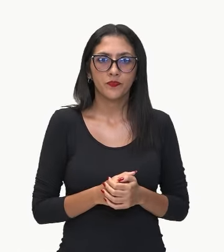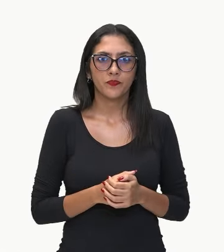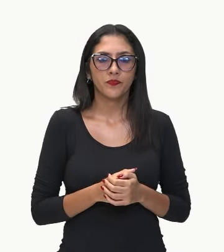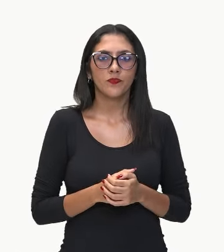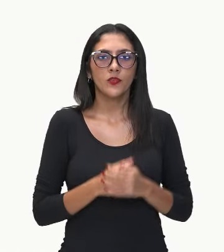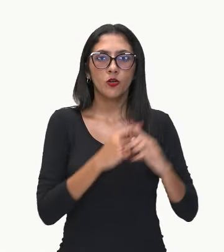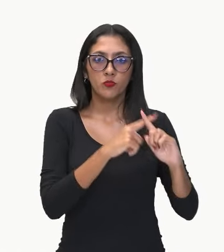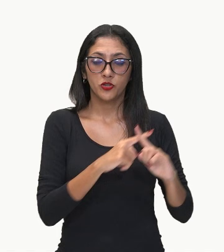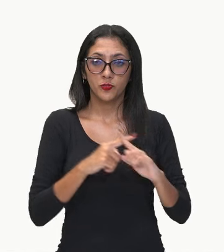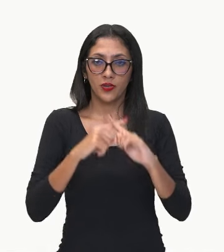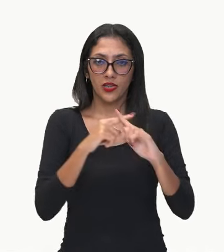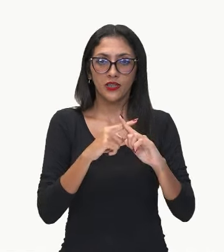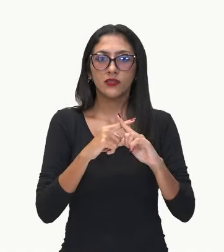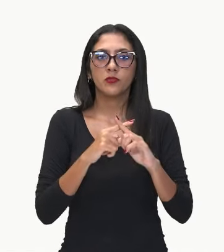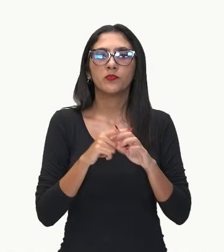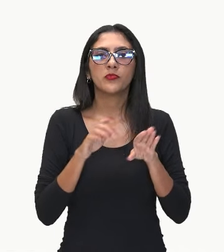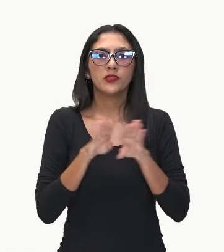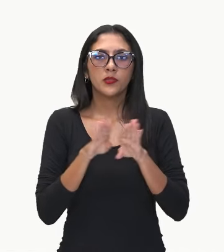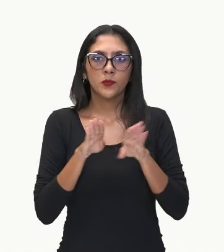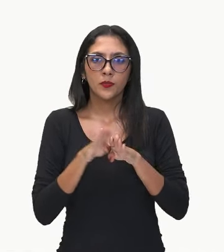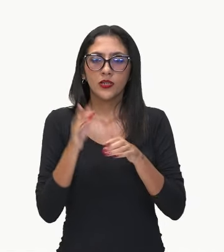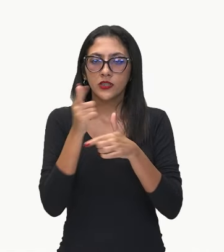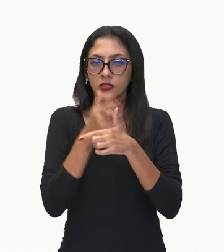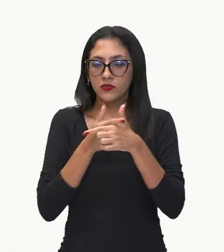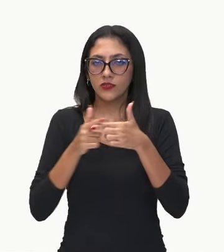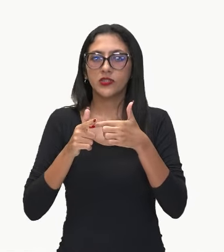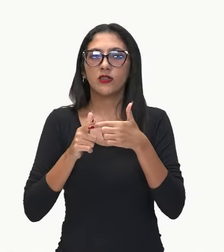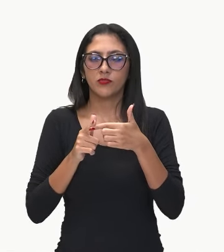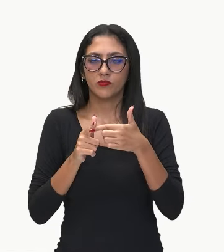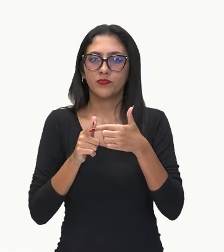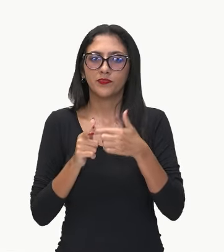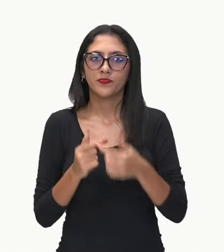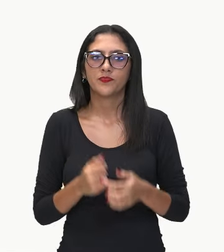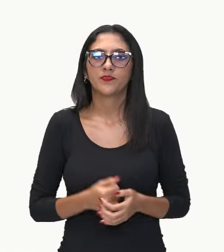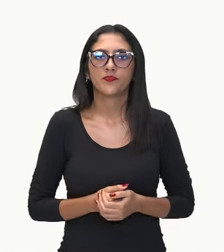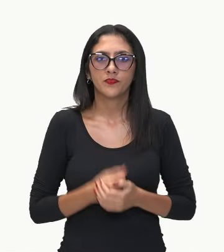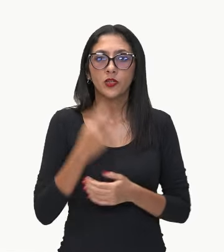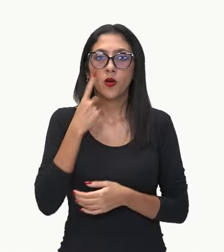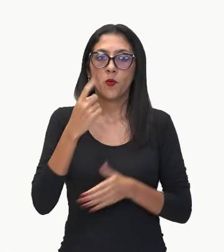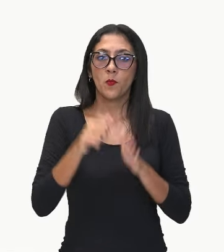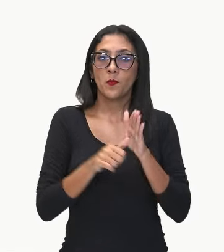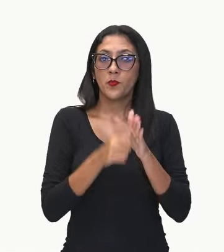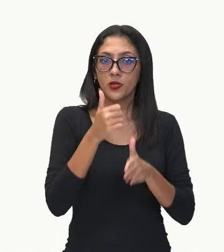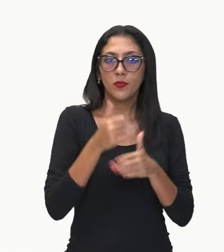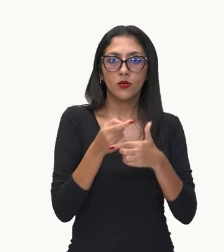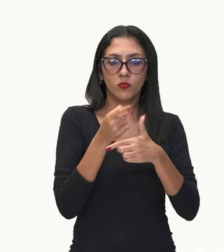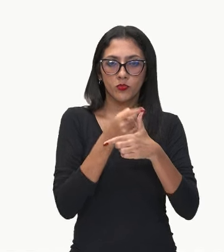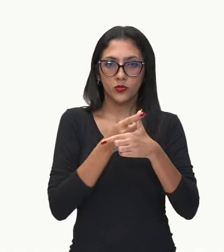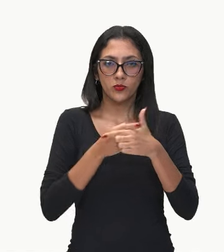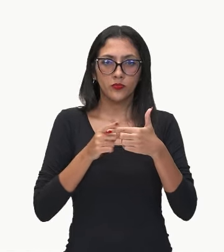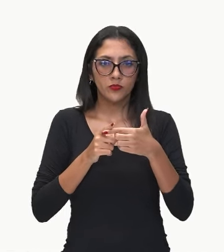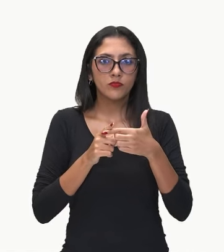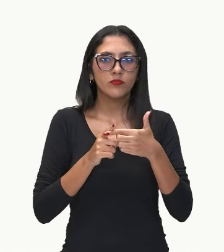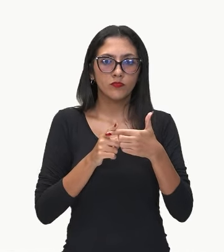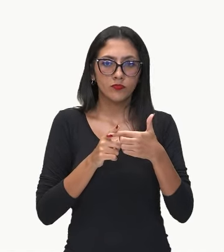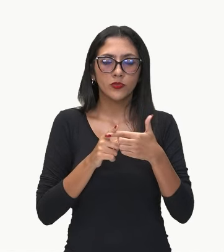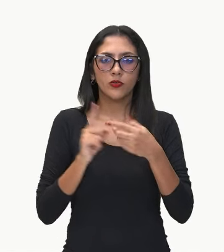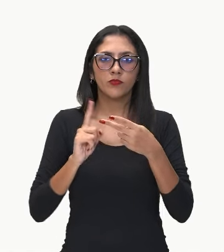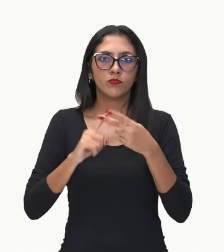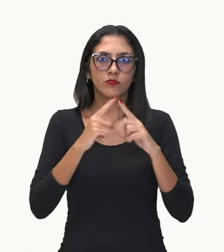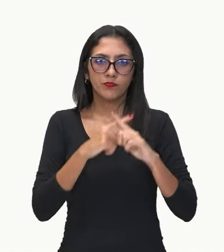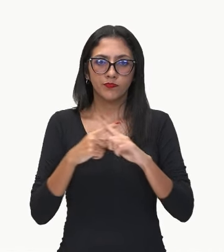as divisões na ordem que aparecerem. Então, vem multiplicação e divisão. E a segunda